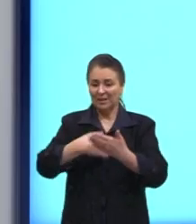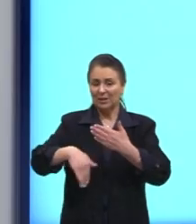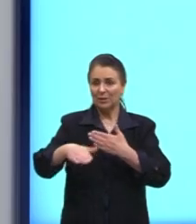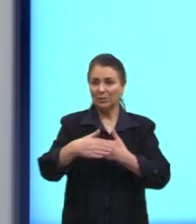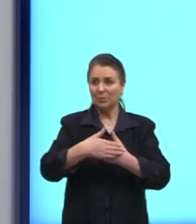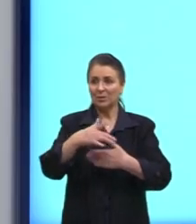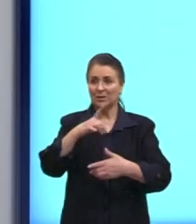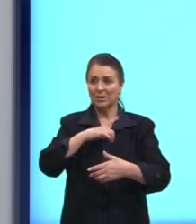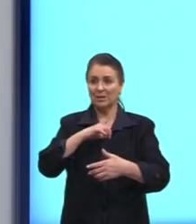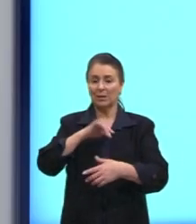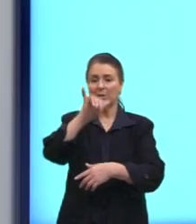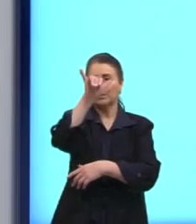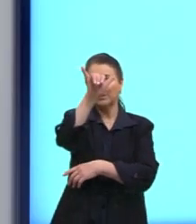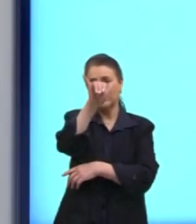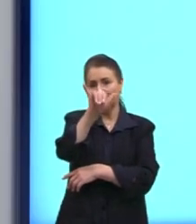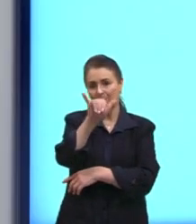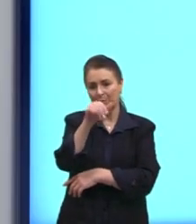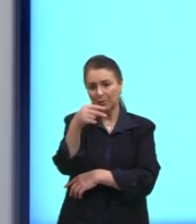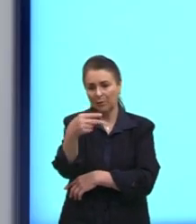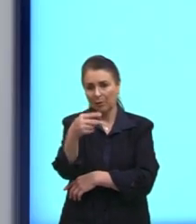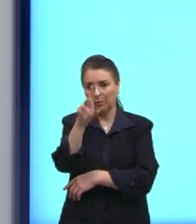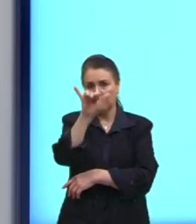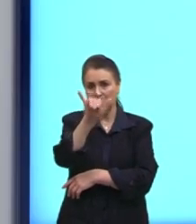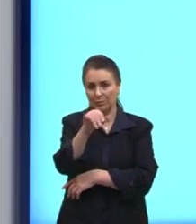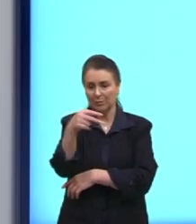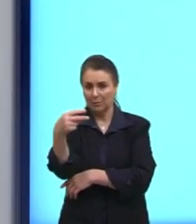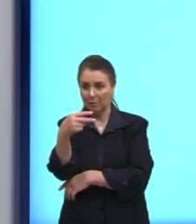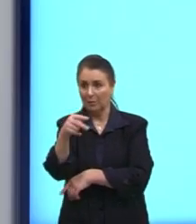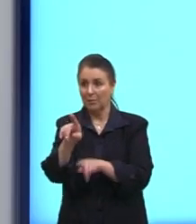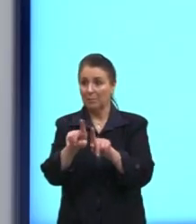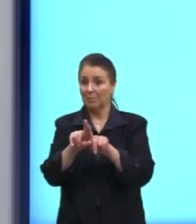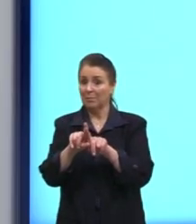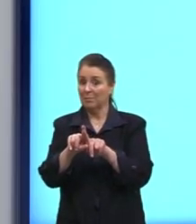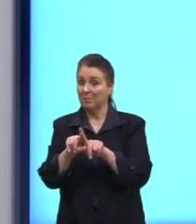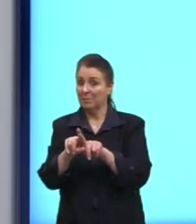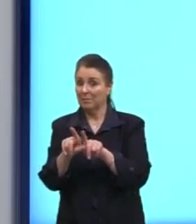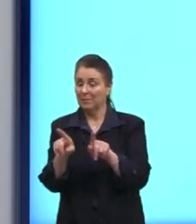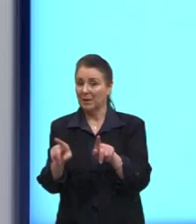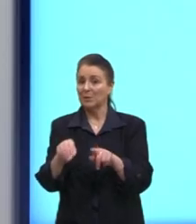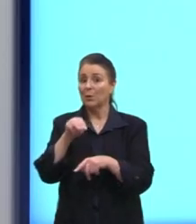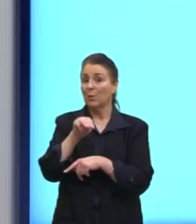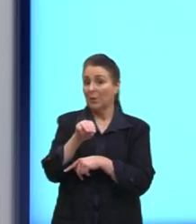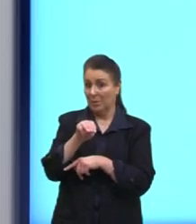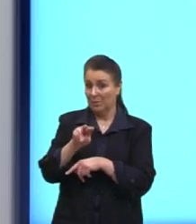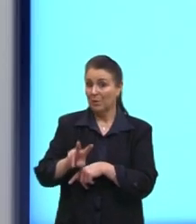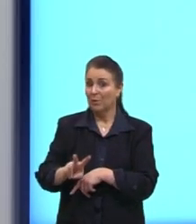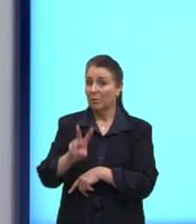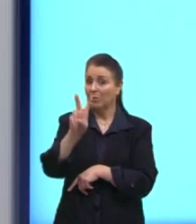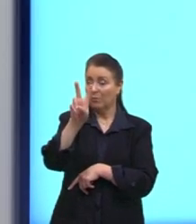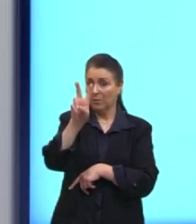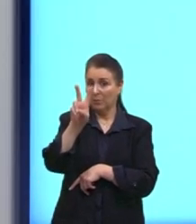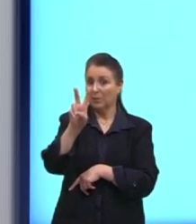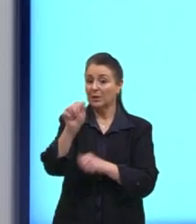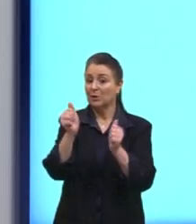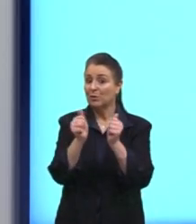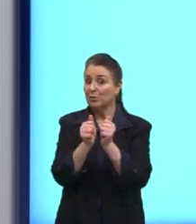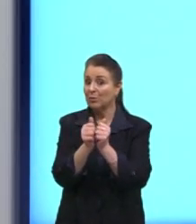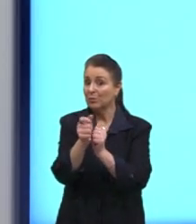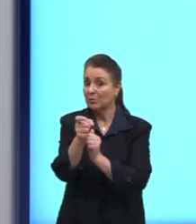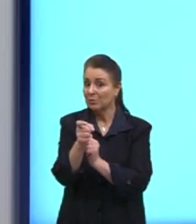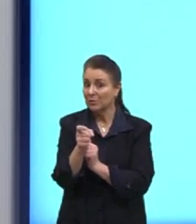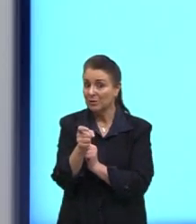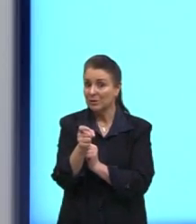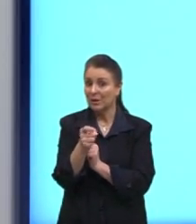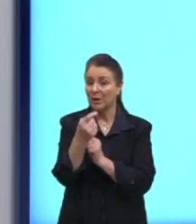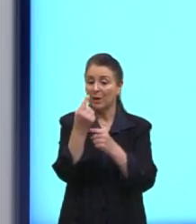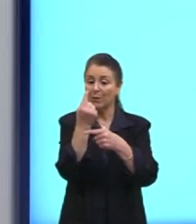trazem ali y igual mas eu sei que o m aquele valorzinho que acompanha o x é igual a